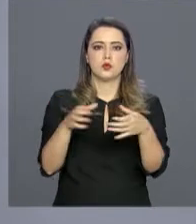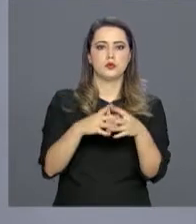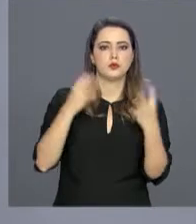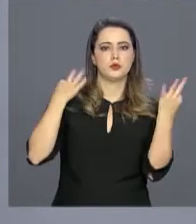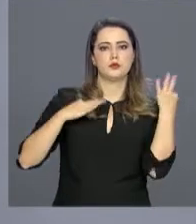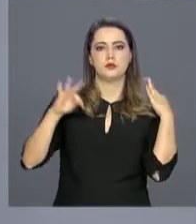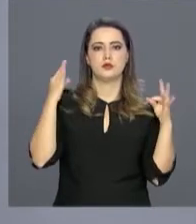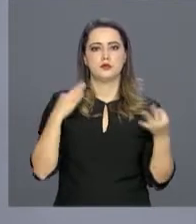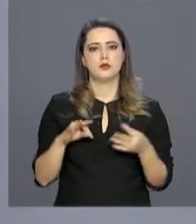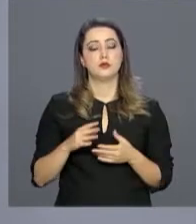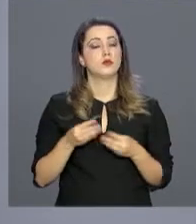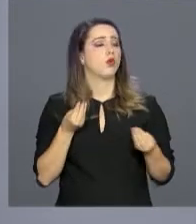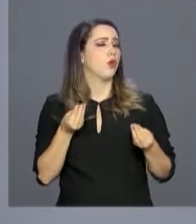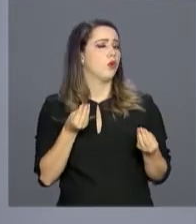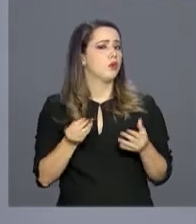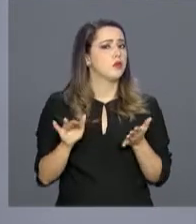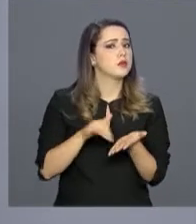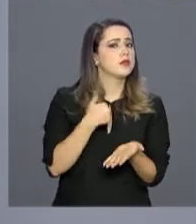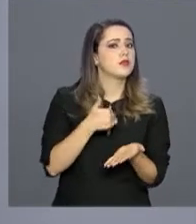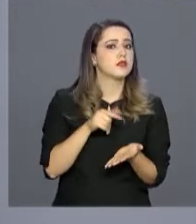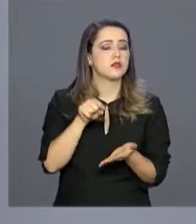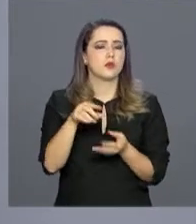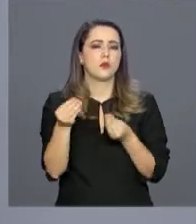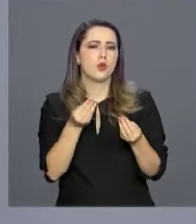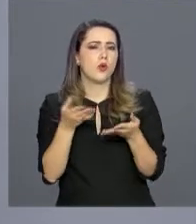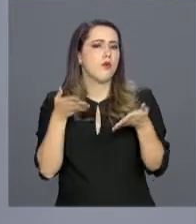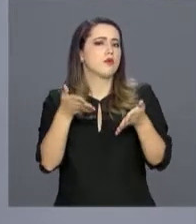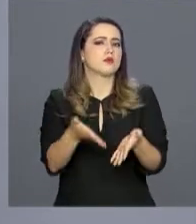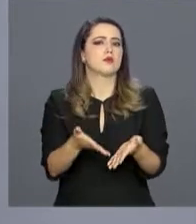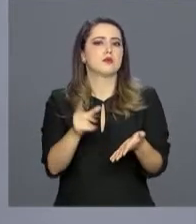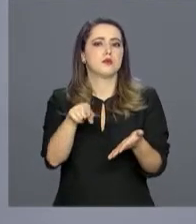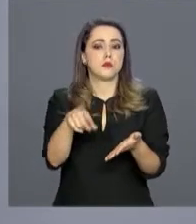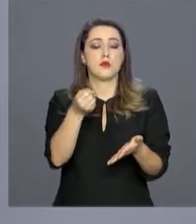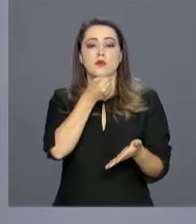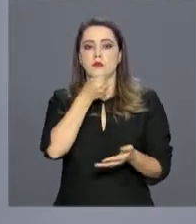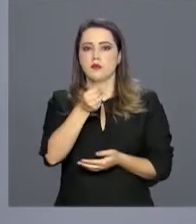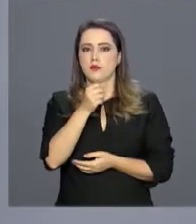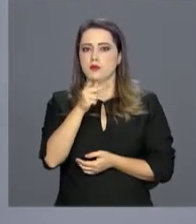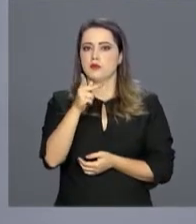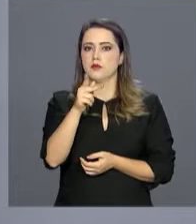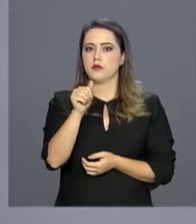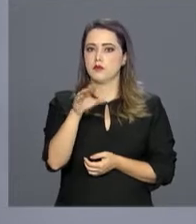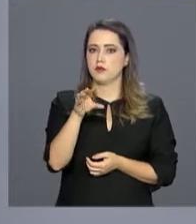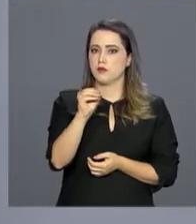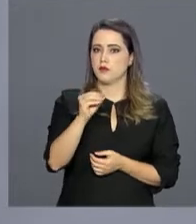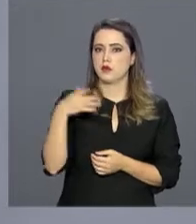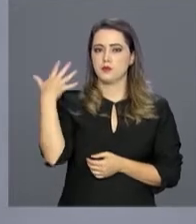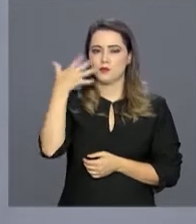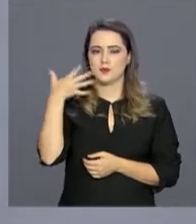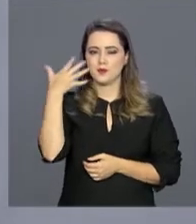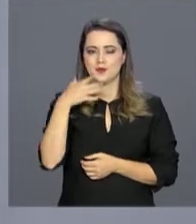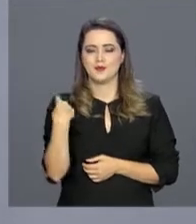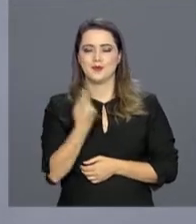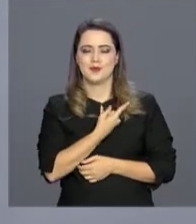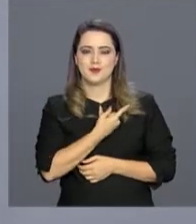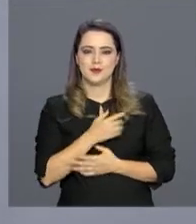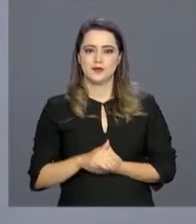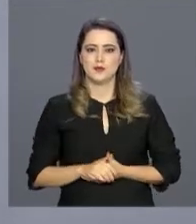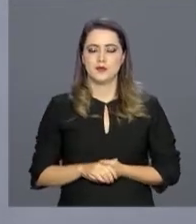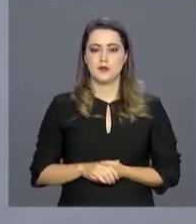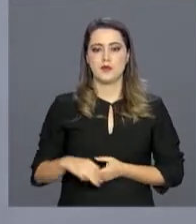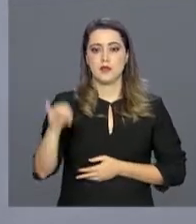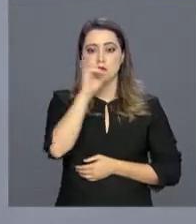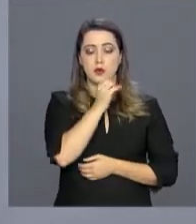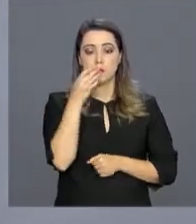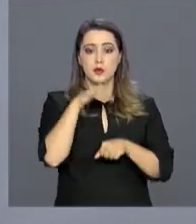setor de turismo. Quem pode se inscrever? Como participar? O repórter Pablo Mundim conta para a gente. Olá, Pablo.